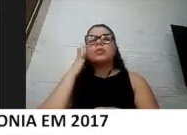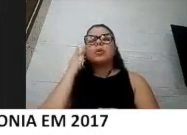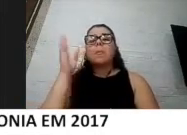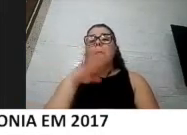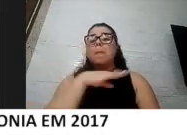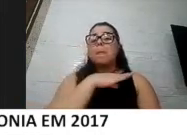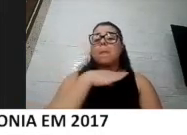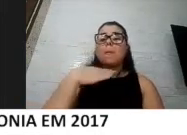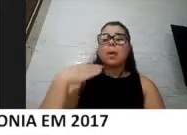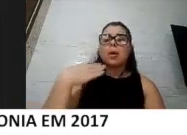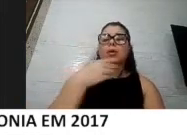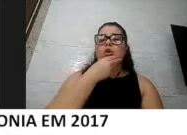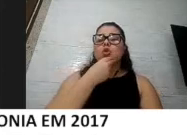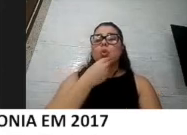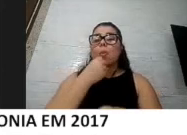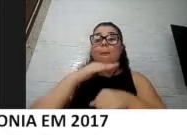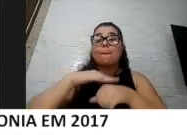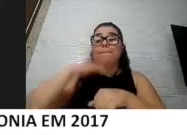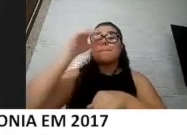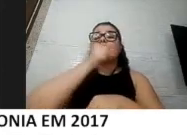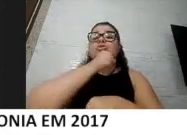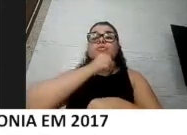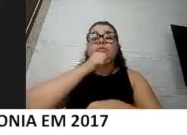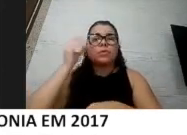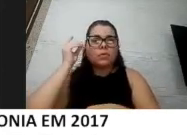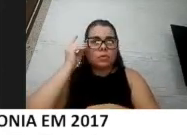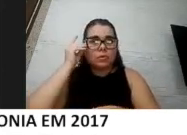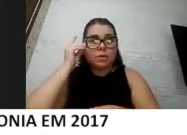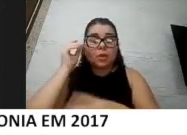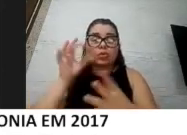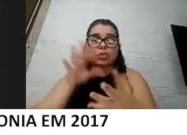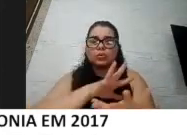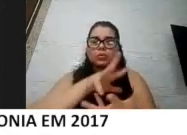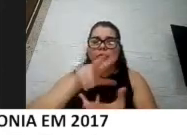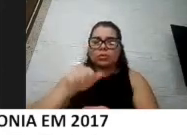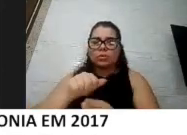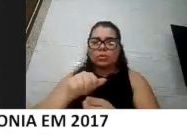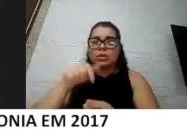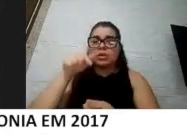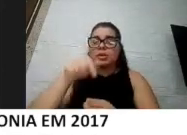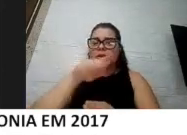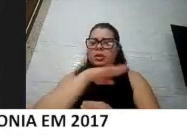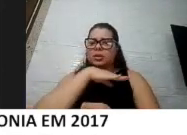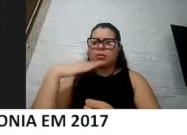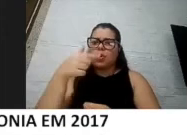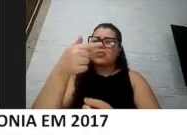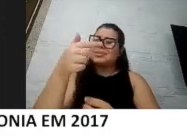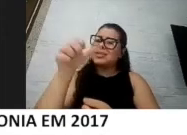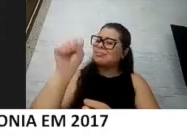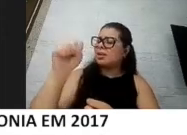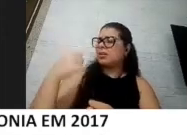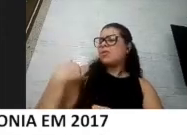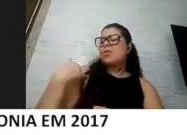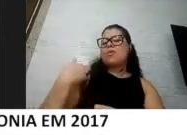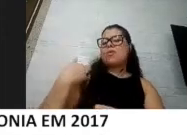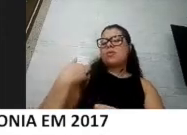o homem mais velho com síndrome de Down do mundo. Ele morreu com 78 anos. Então, essa